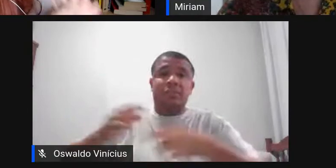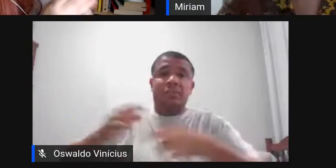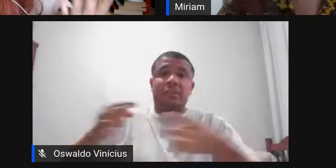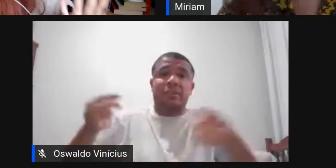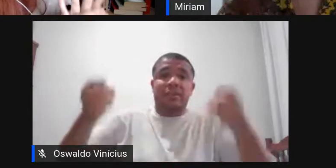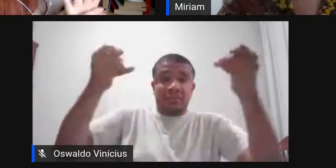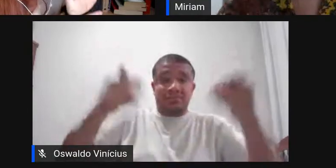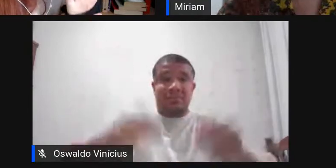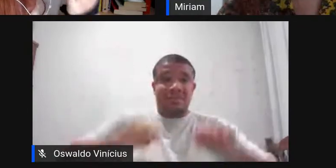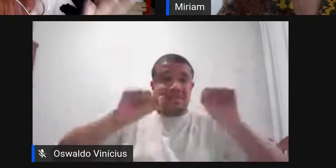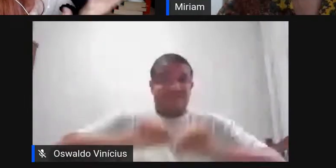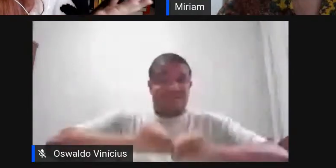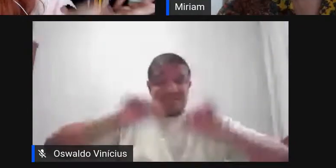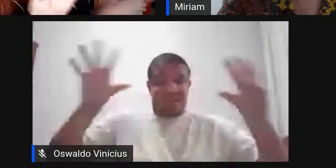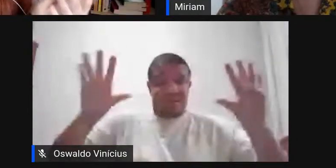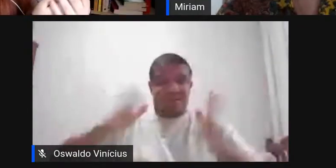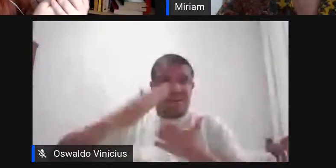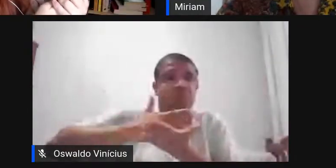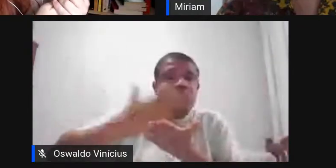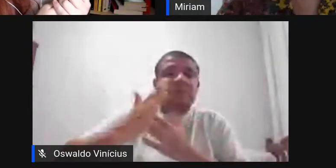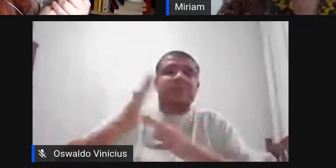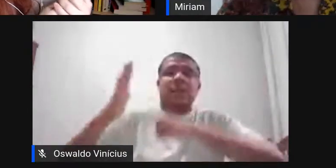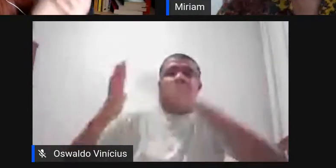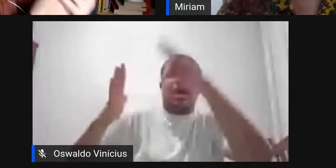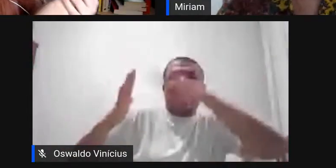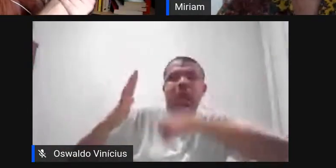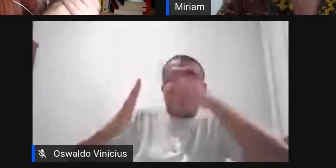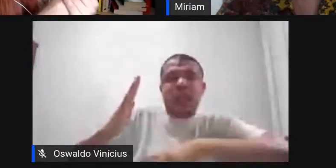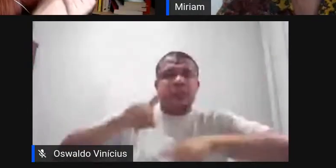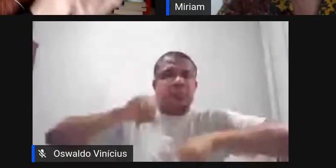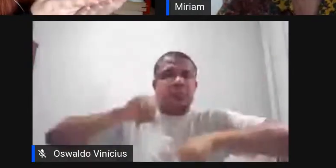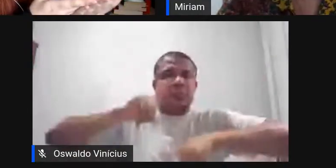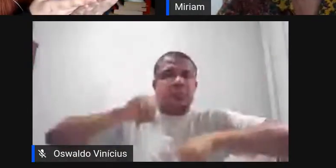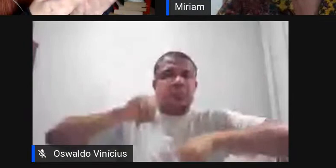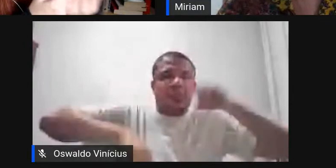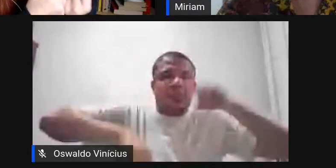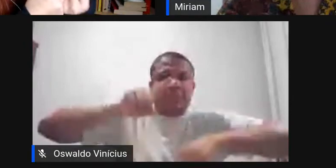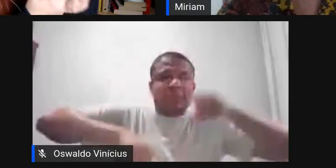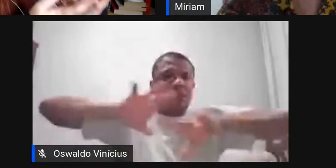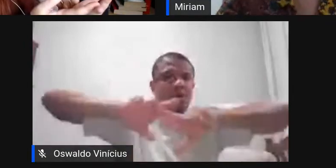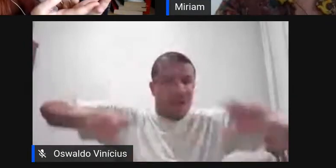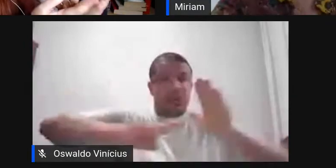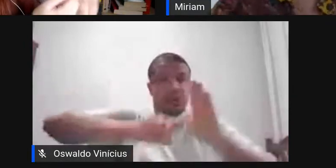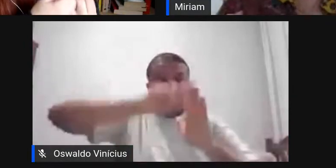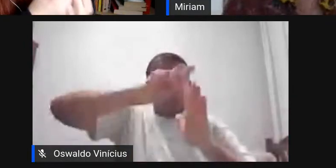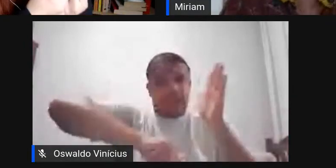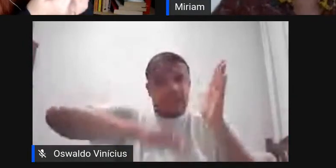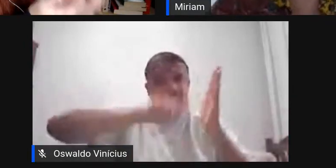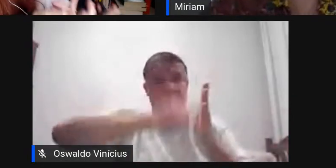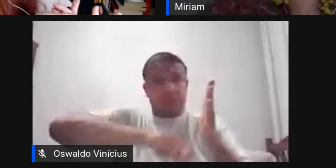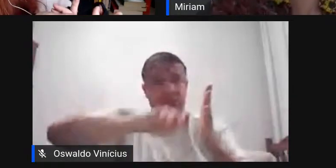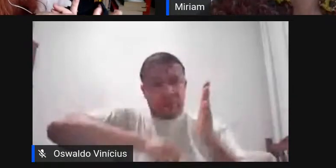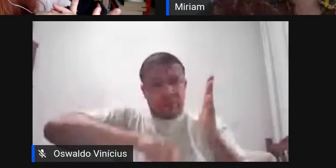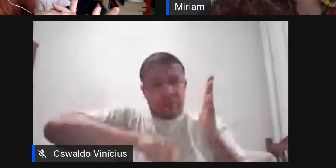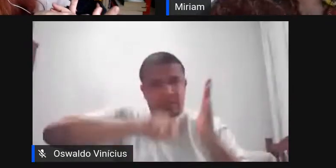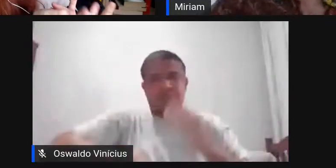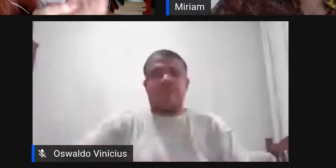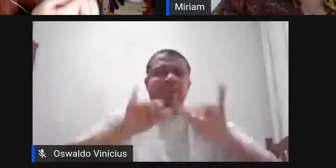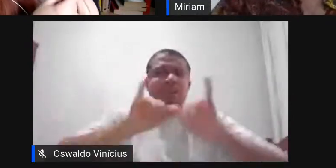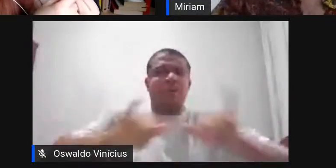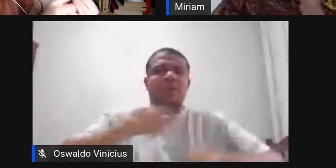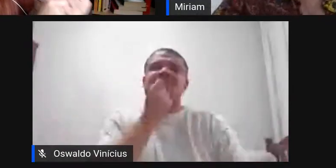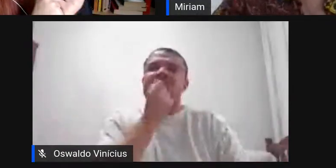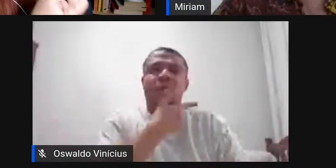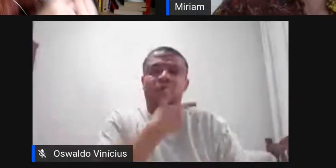a leitura de mídias que não são só o texto escrito quando a gente vê as fake news com imagens se espalhando tão fácil